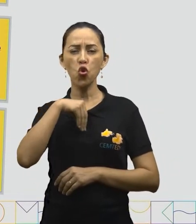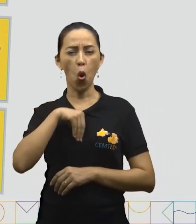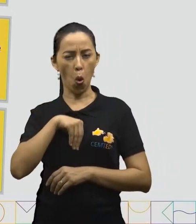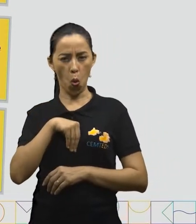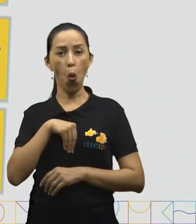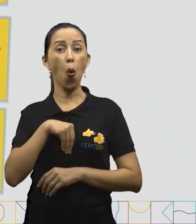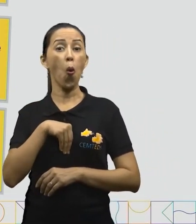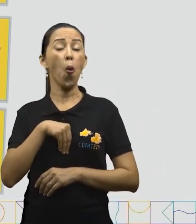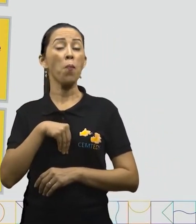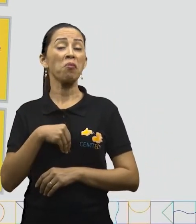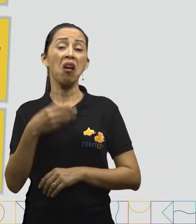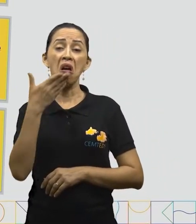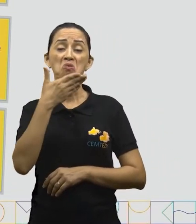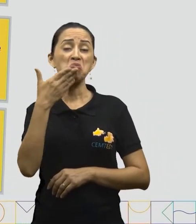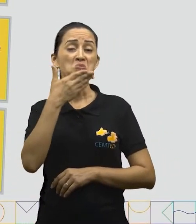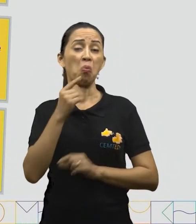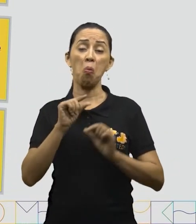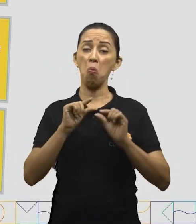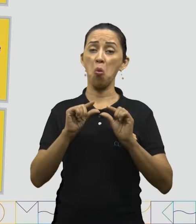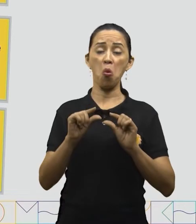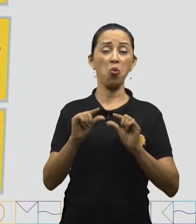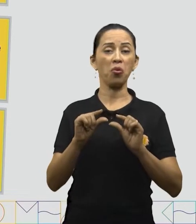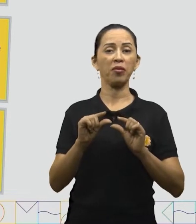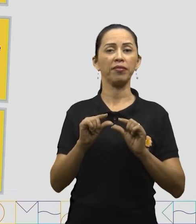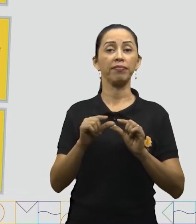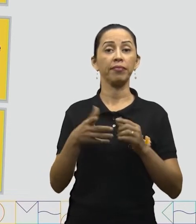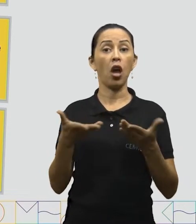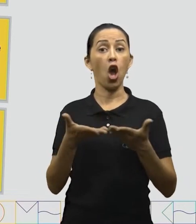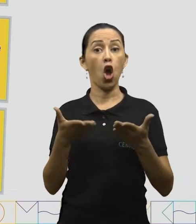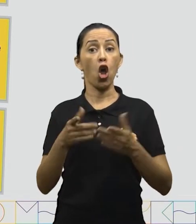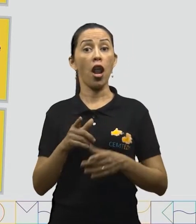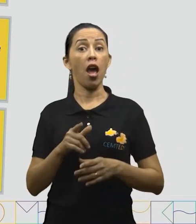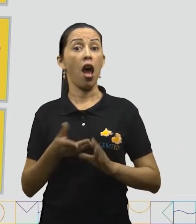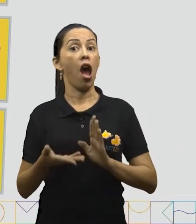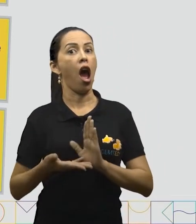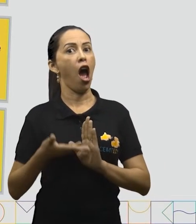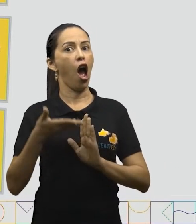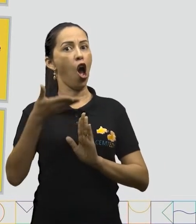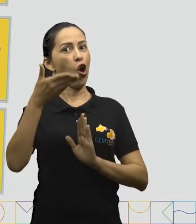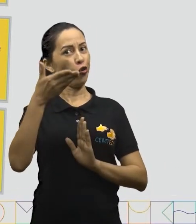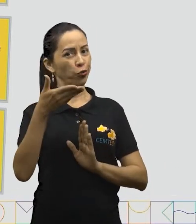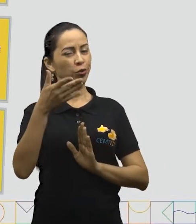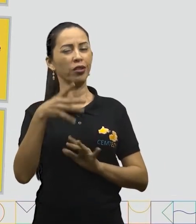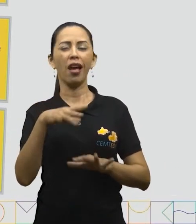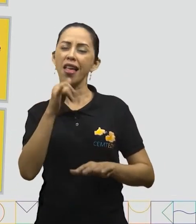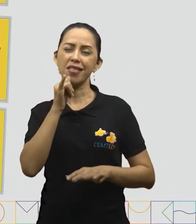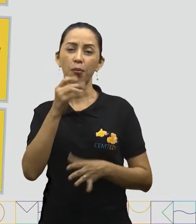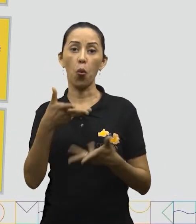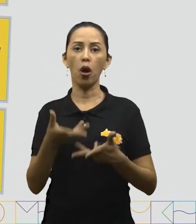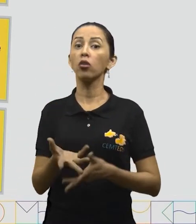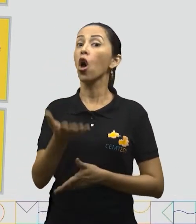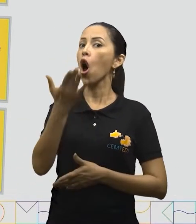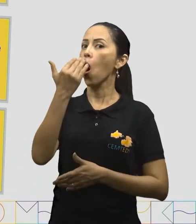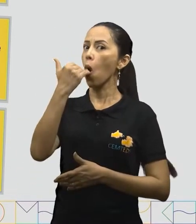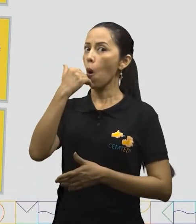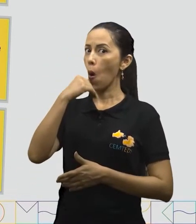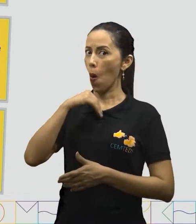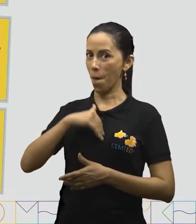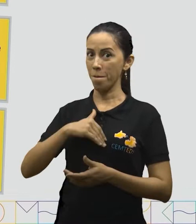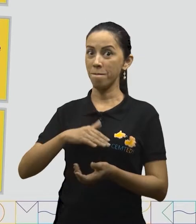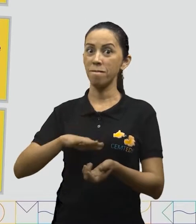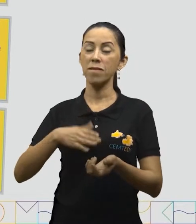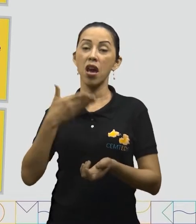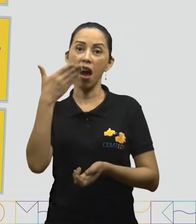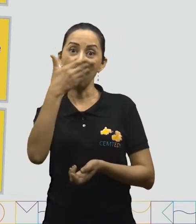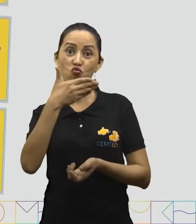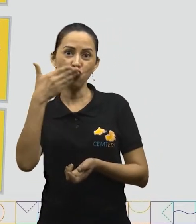Alimentos de alto índice glicêmico são aqueles que quando a gente consome, a quantidade de açúcar liberada na